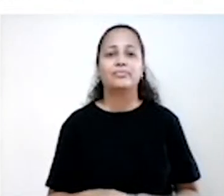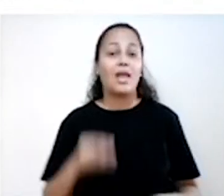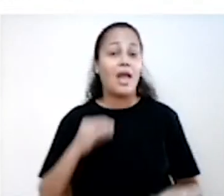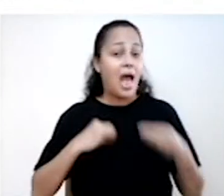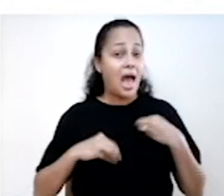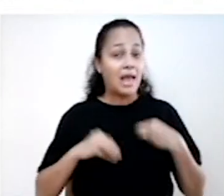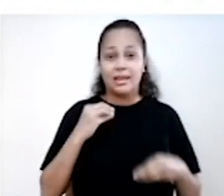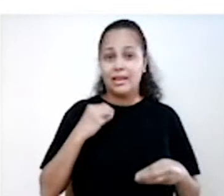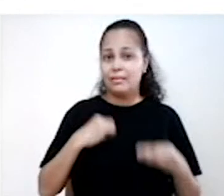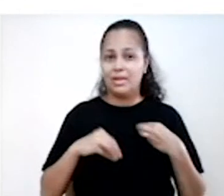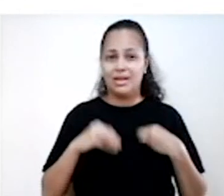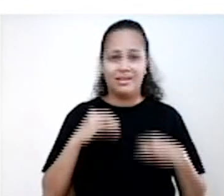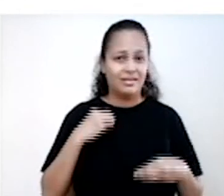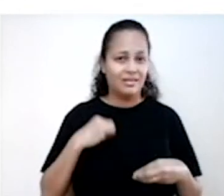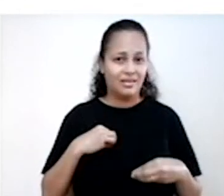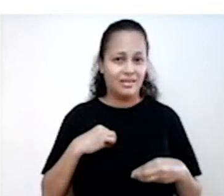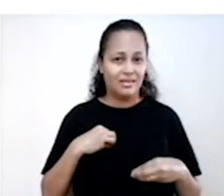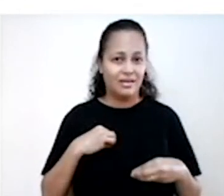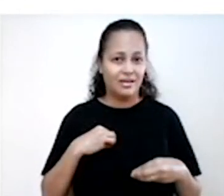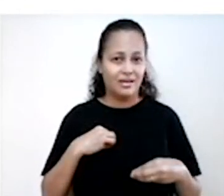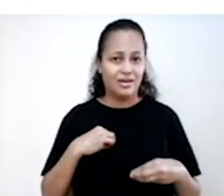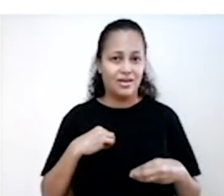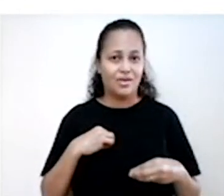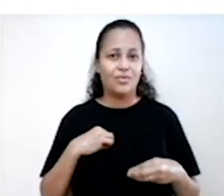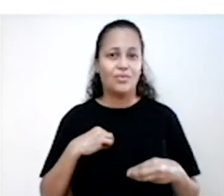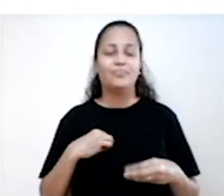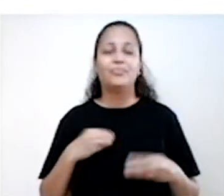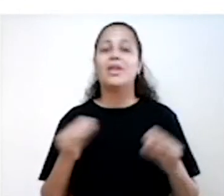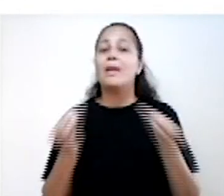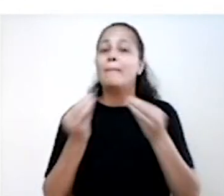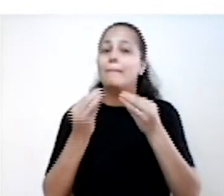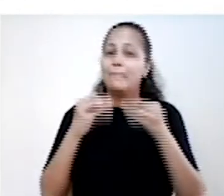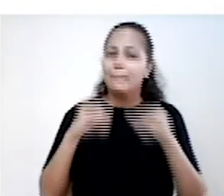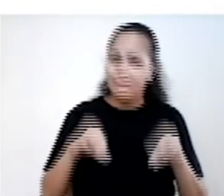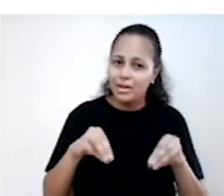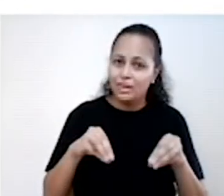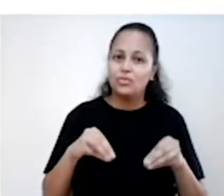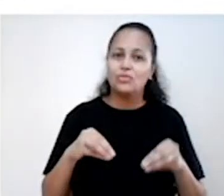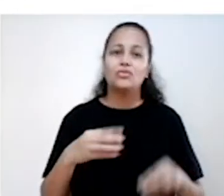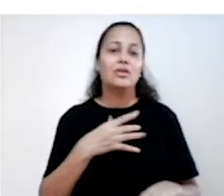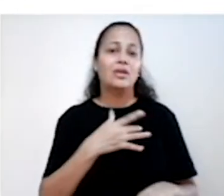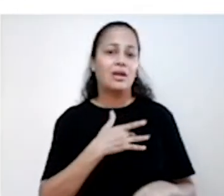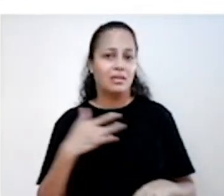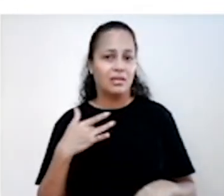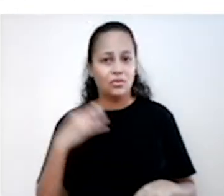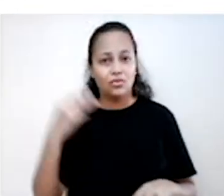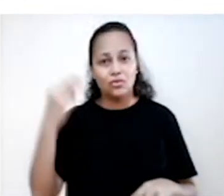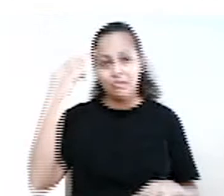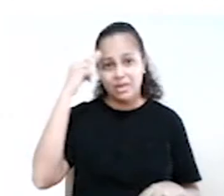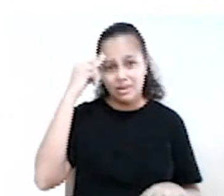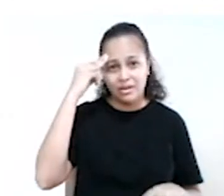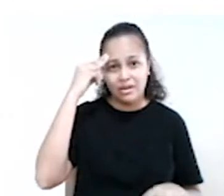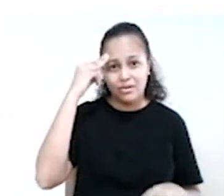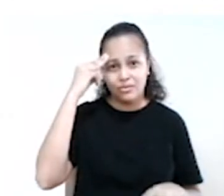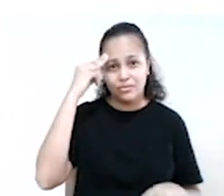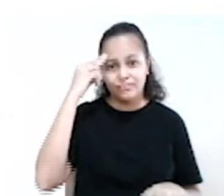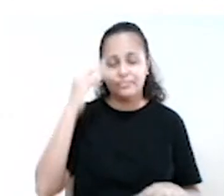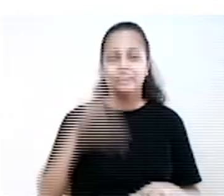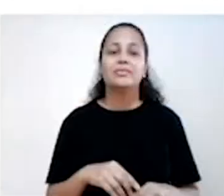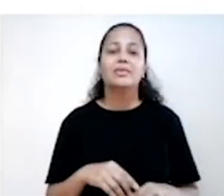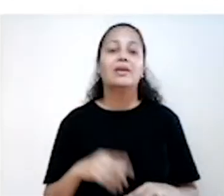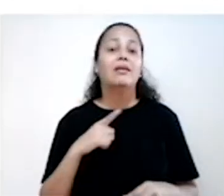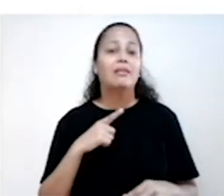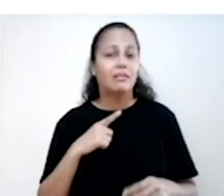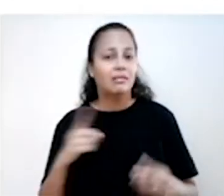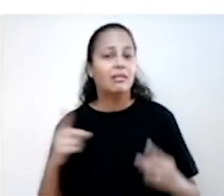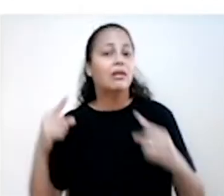depressão afeta diretamente a saúde mental, a qualidade e o funcionamento da vida das pessoas e se difere ainda em alguns